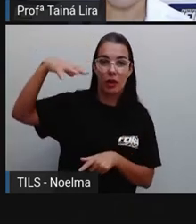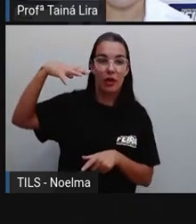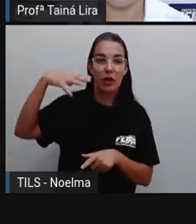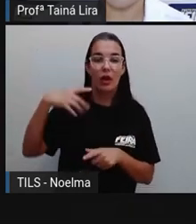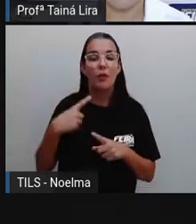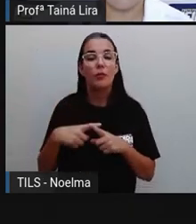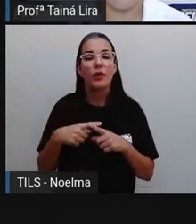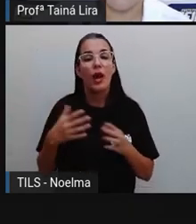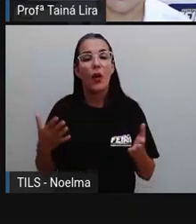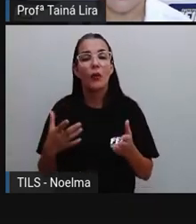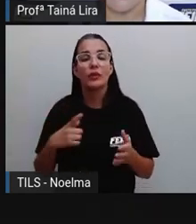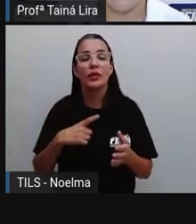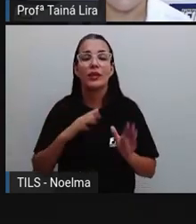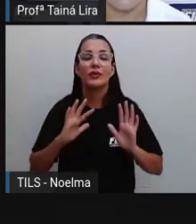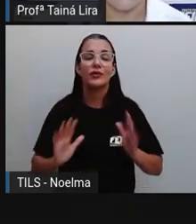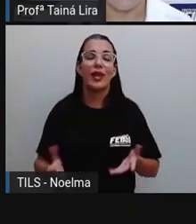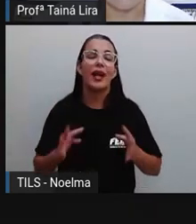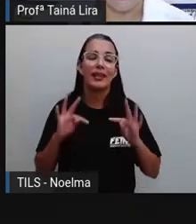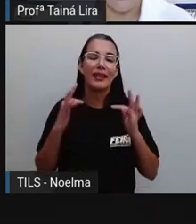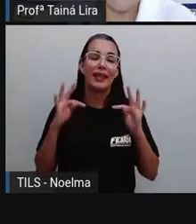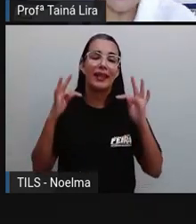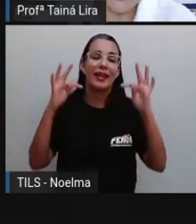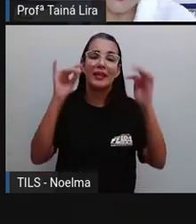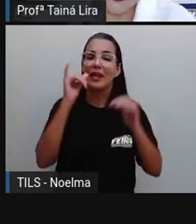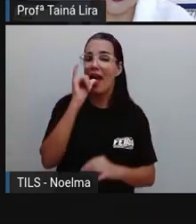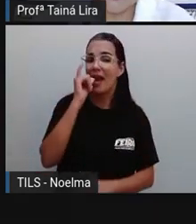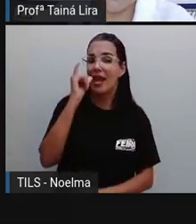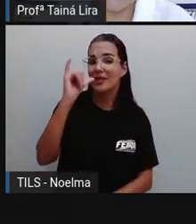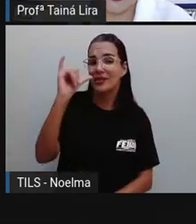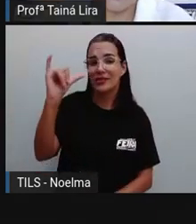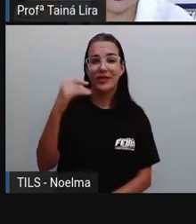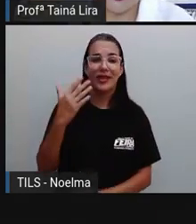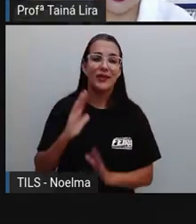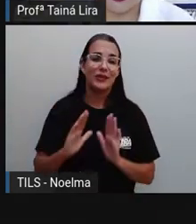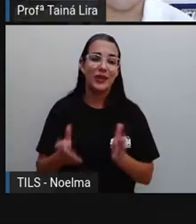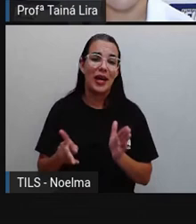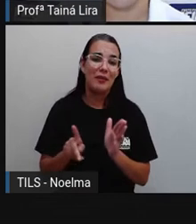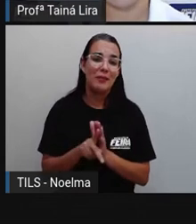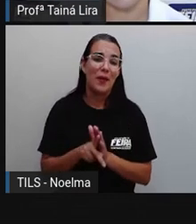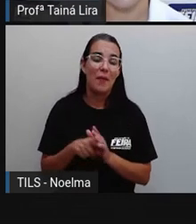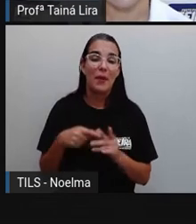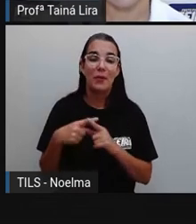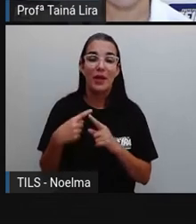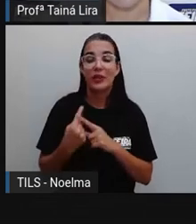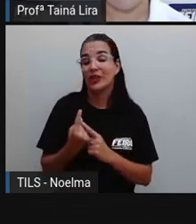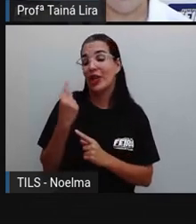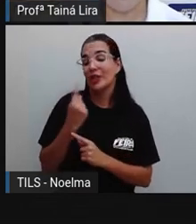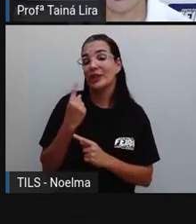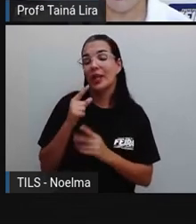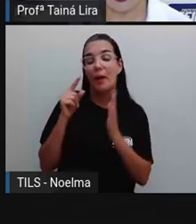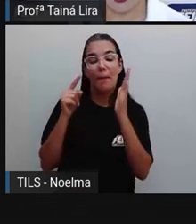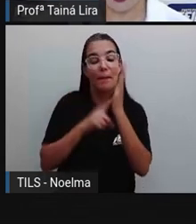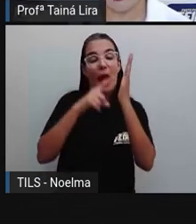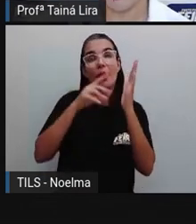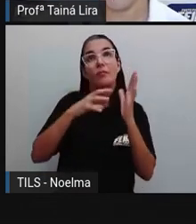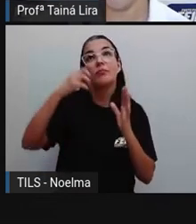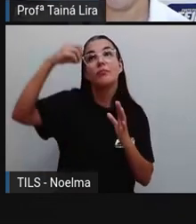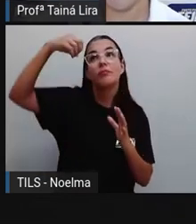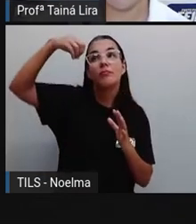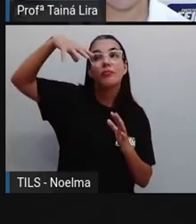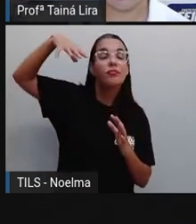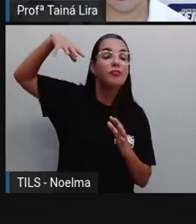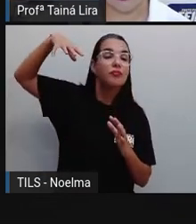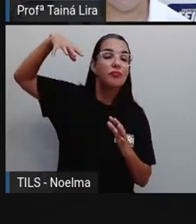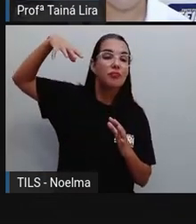mais? Porque nós temos já a energia elétrica, que ela automaticamente, né? Mesmo a energia, que